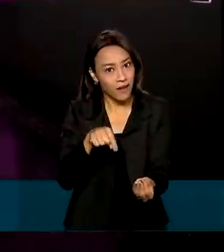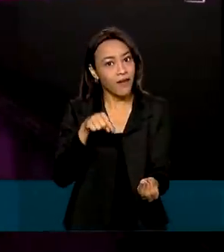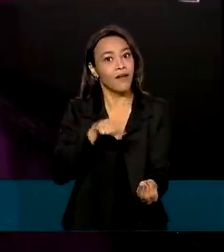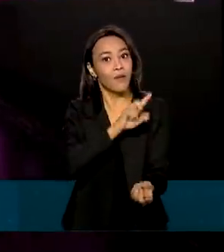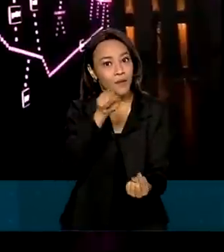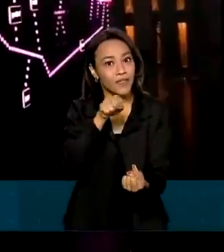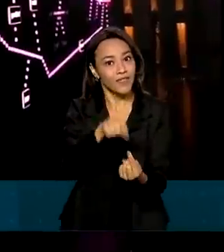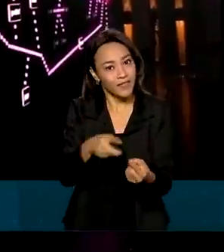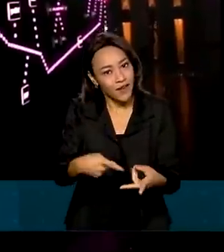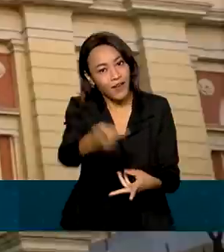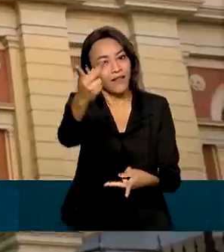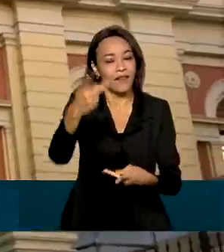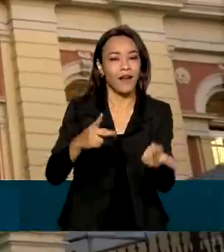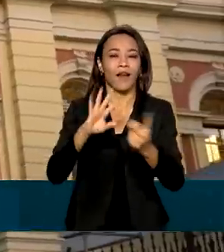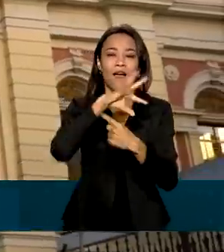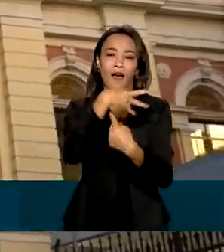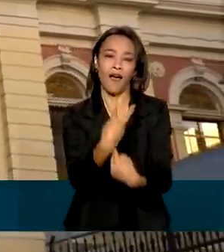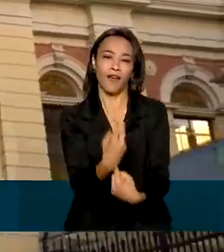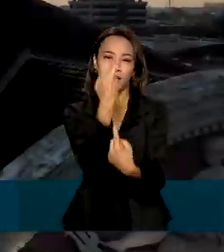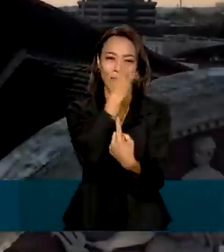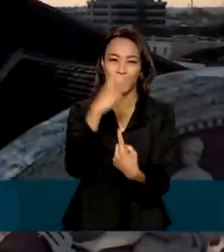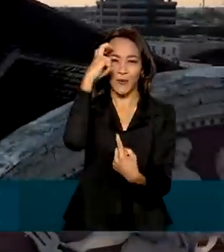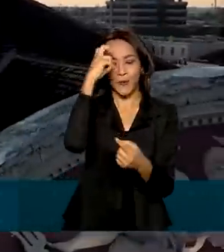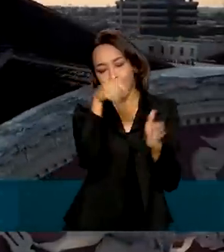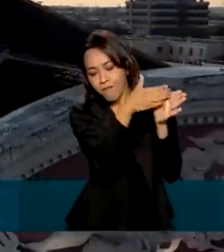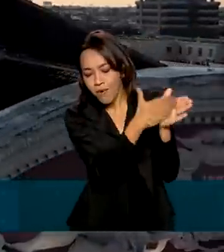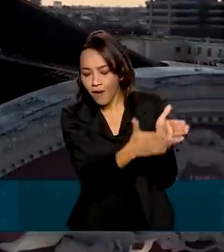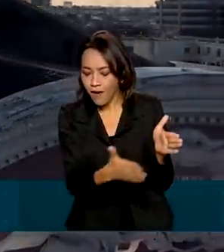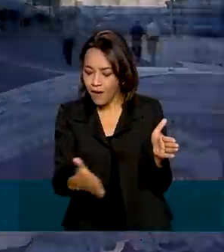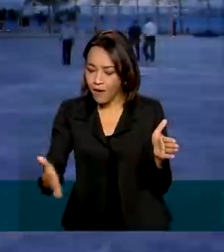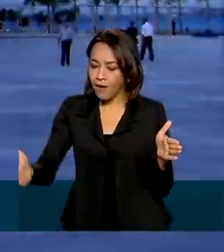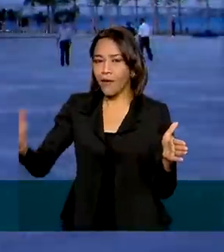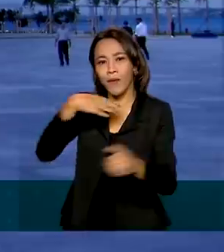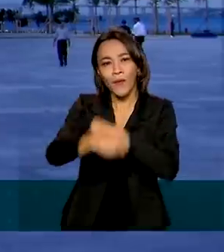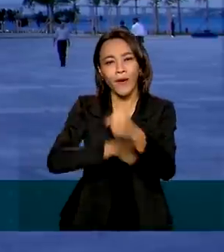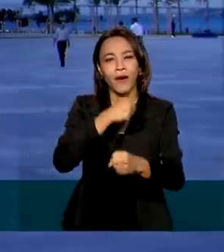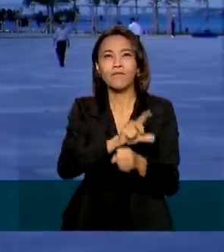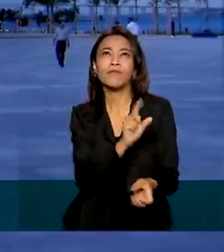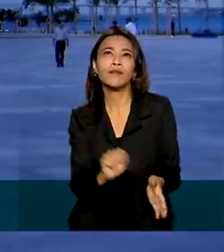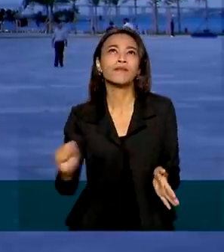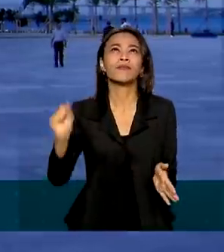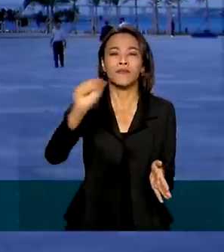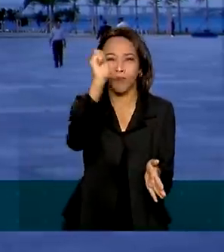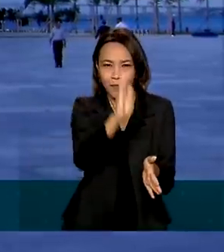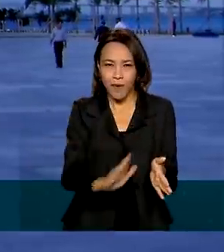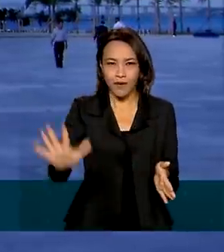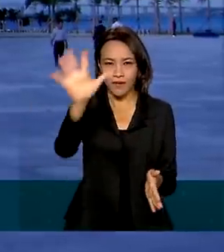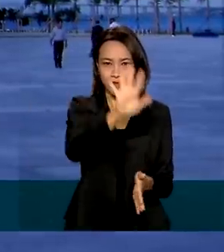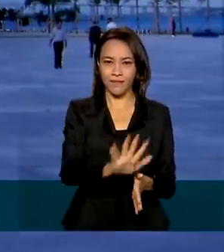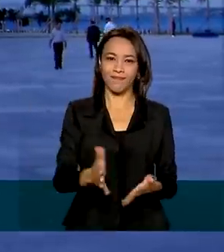arte e cultura o ano inteiro para todos os recantos do país.